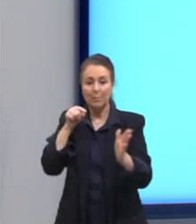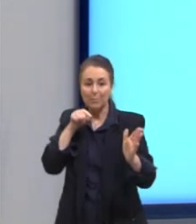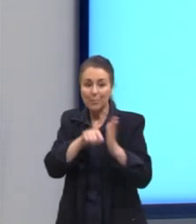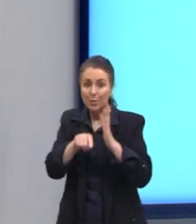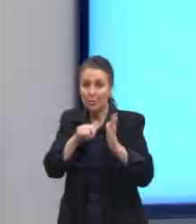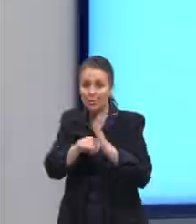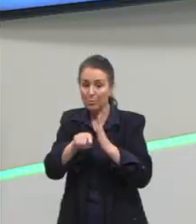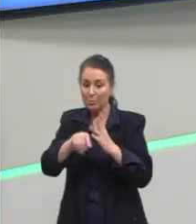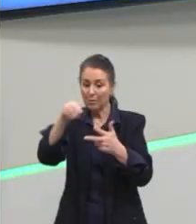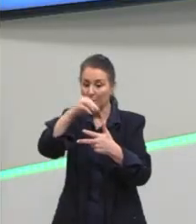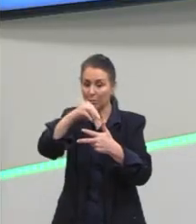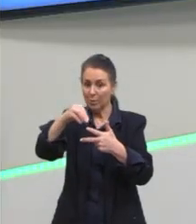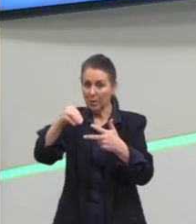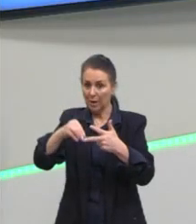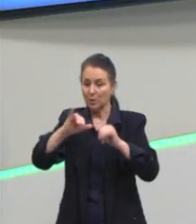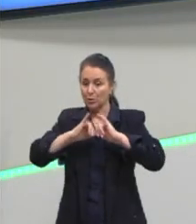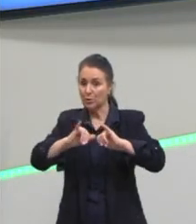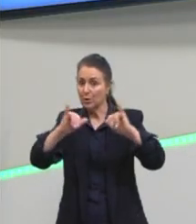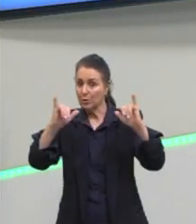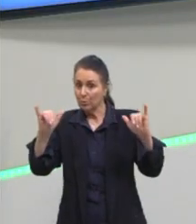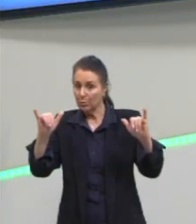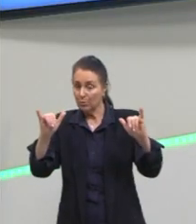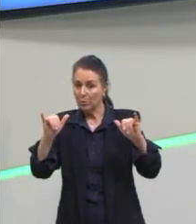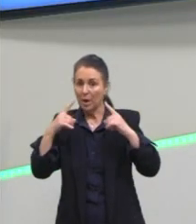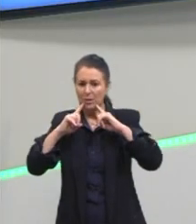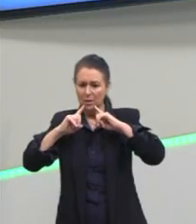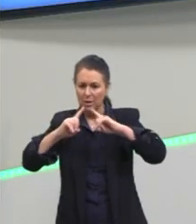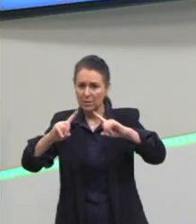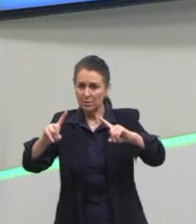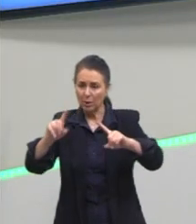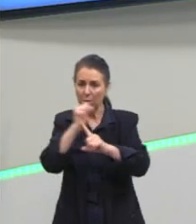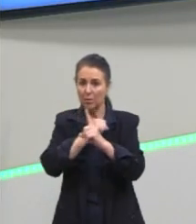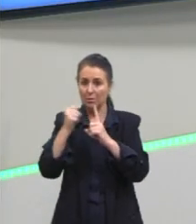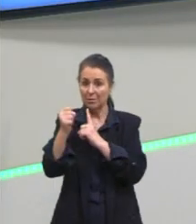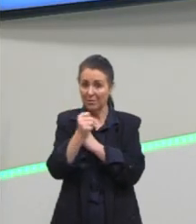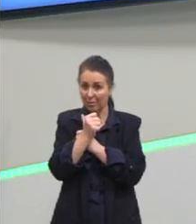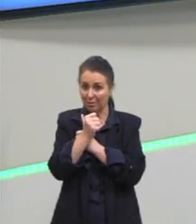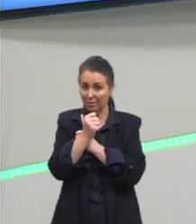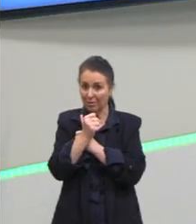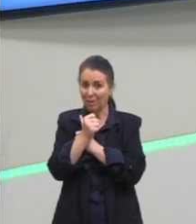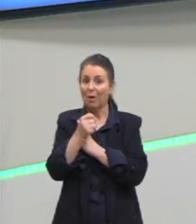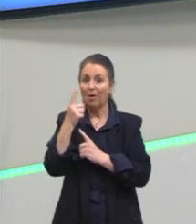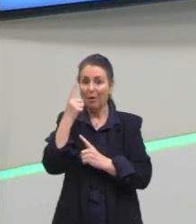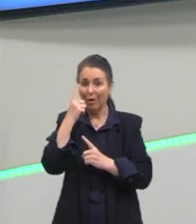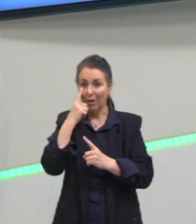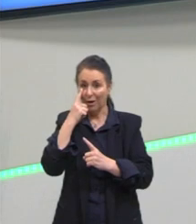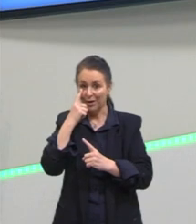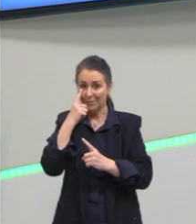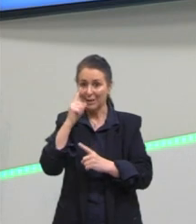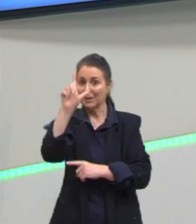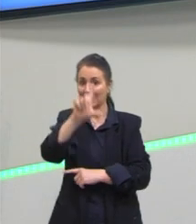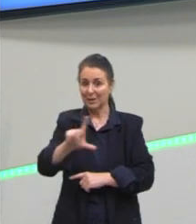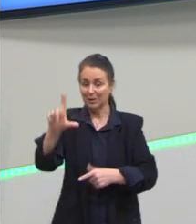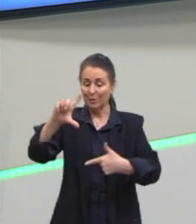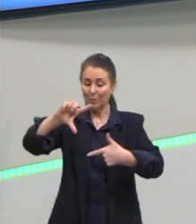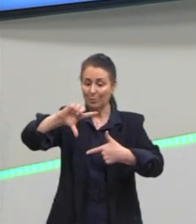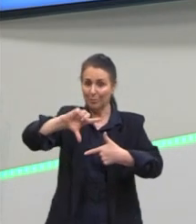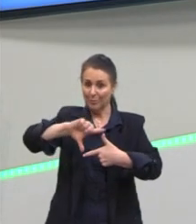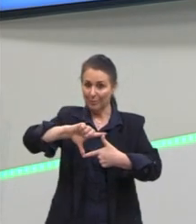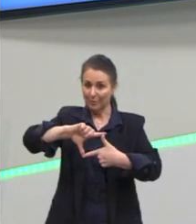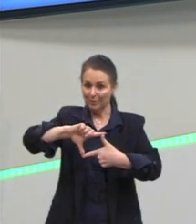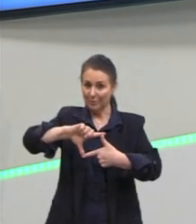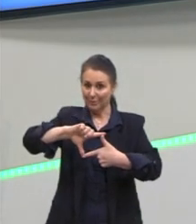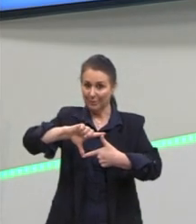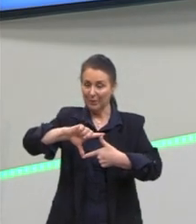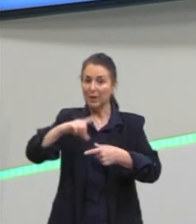falando bastante sobre questões de denúncia social, vocês podem já associar com essa literatura aqui modernista, porque é para isso que ela veio. Ela é esse